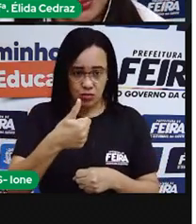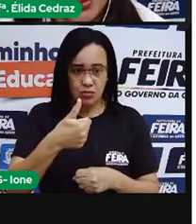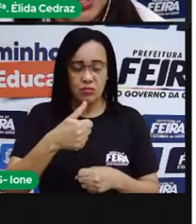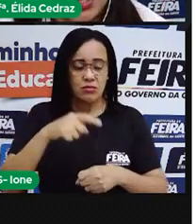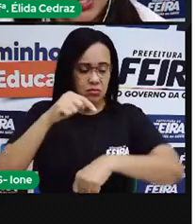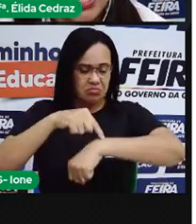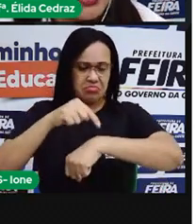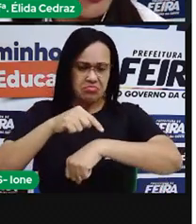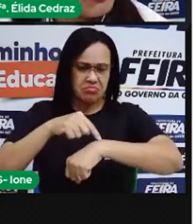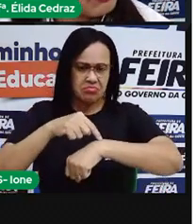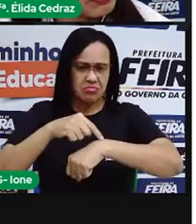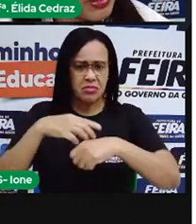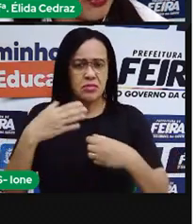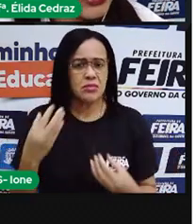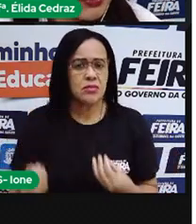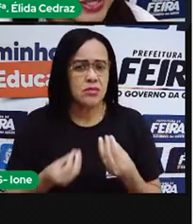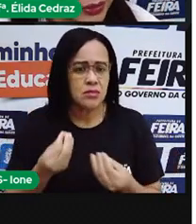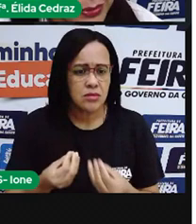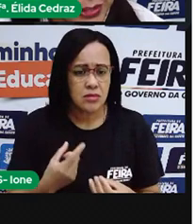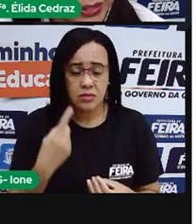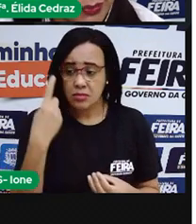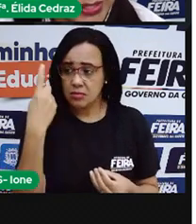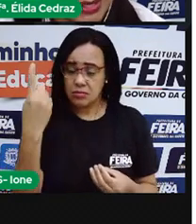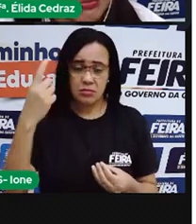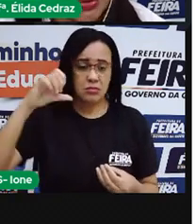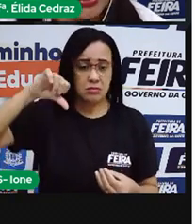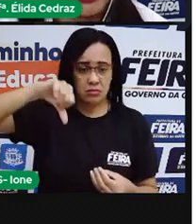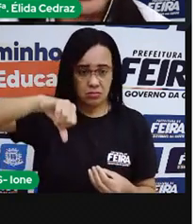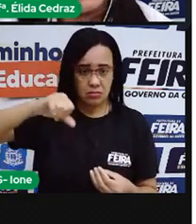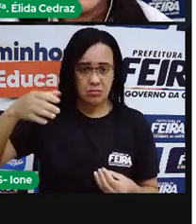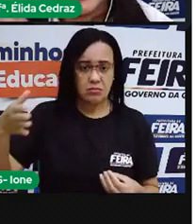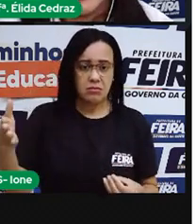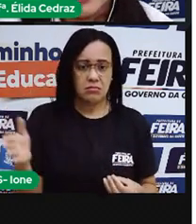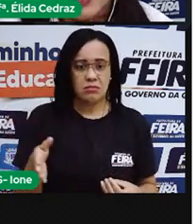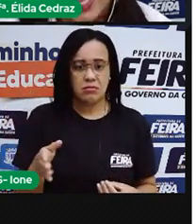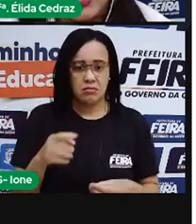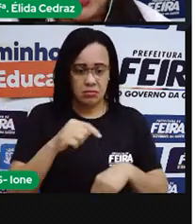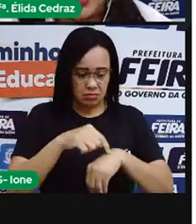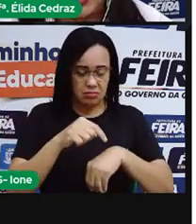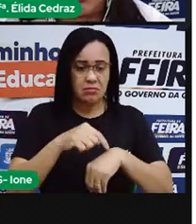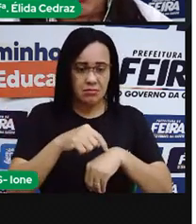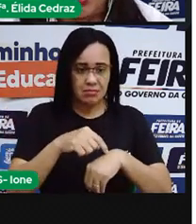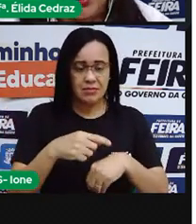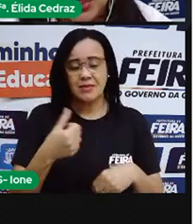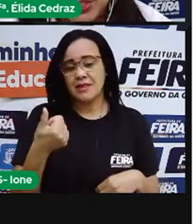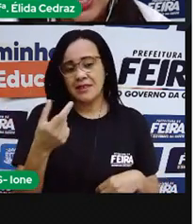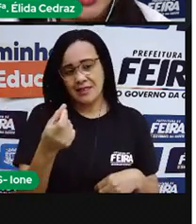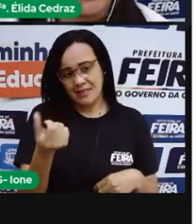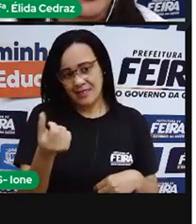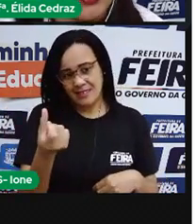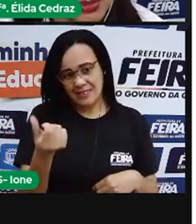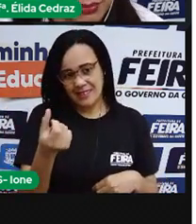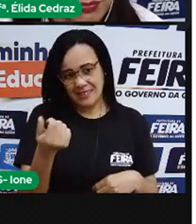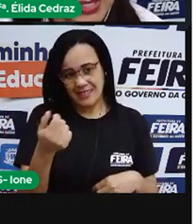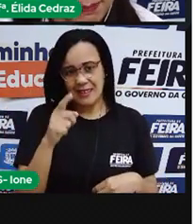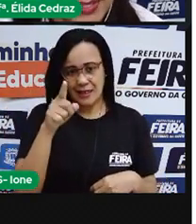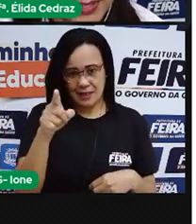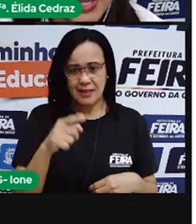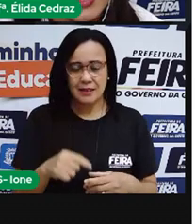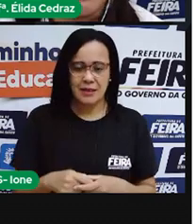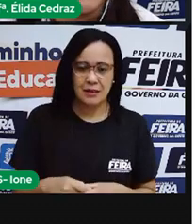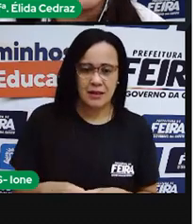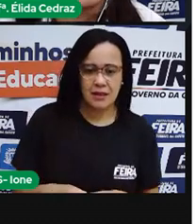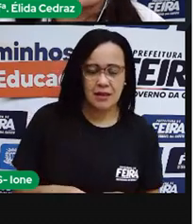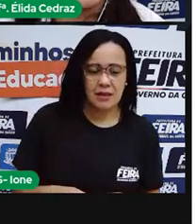minutos. Para onde você conseguiu essa foto? Nesse site. Fonte é o lugar onde a Pró fez a